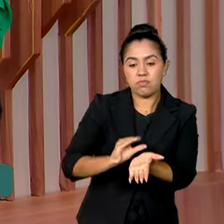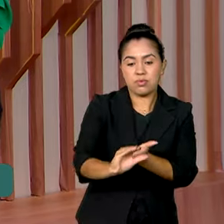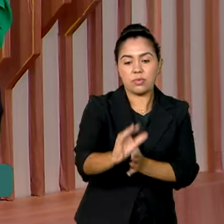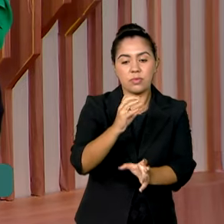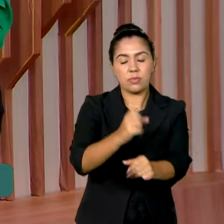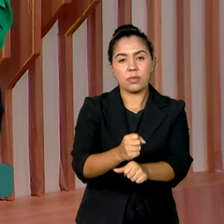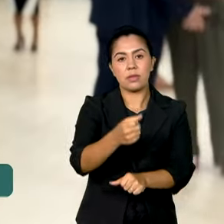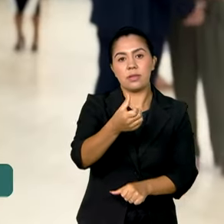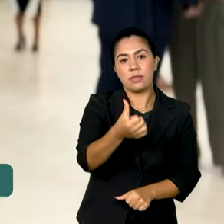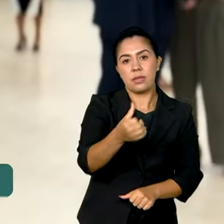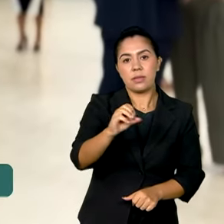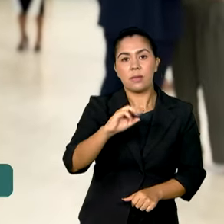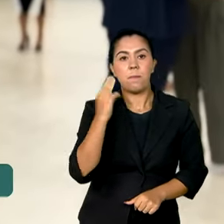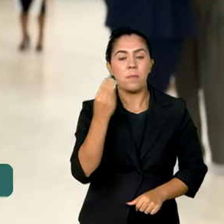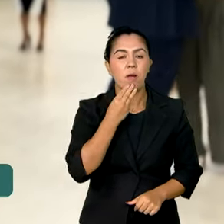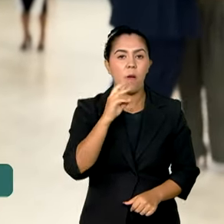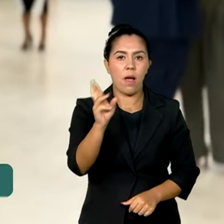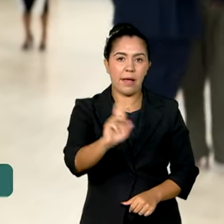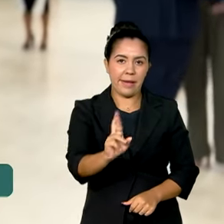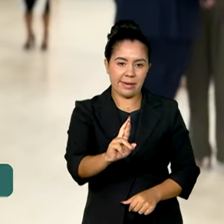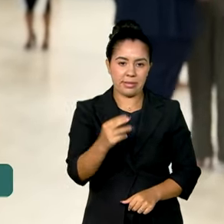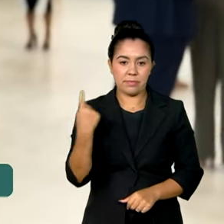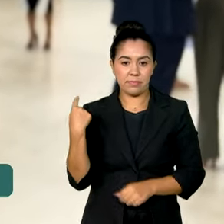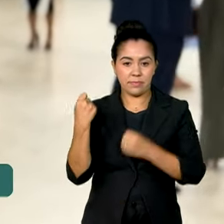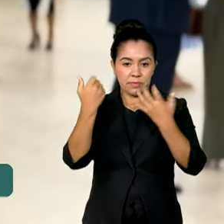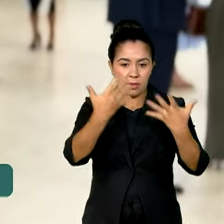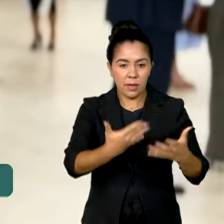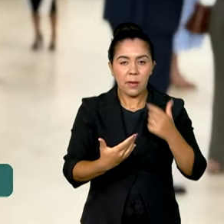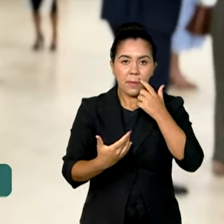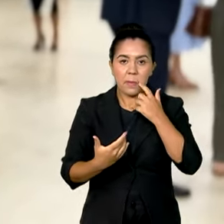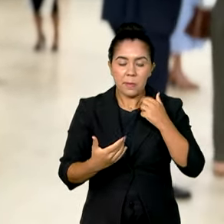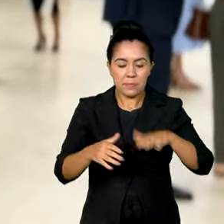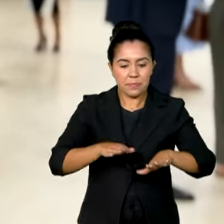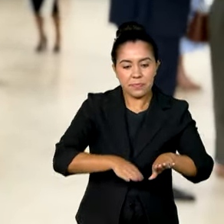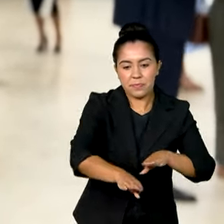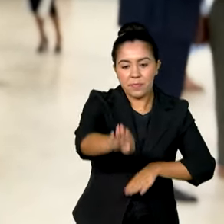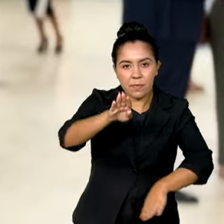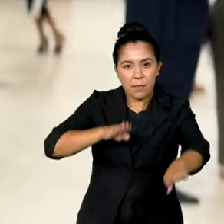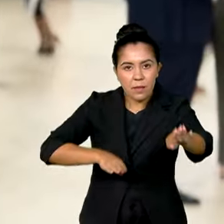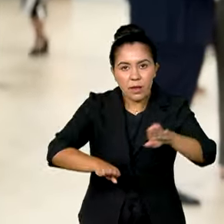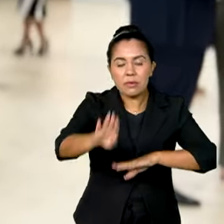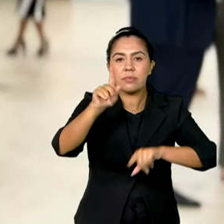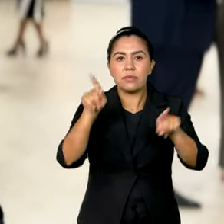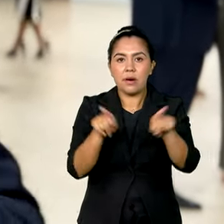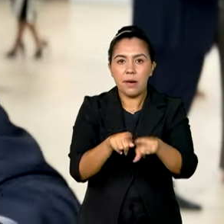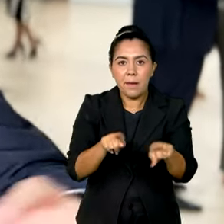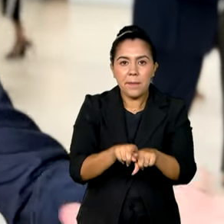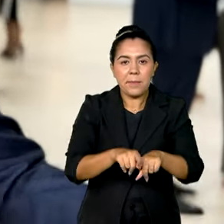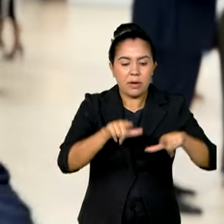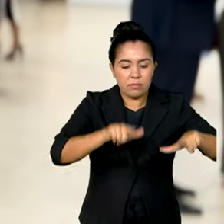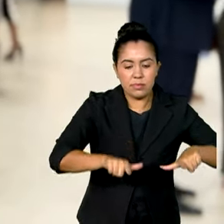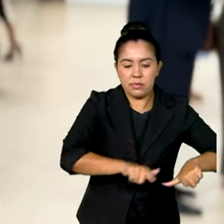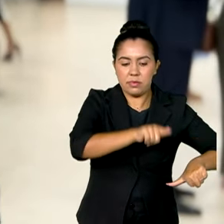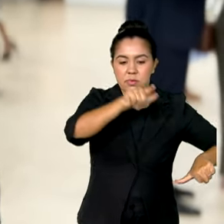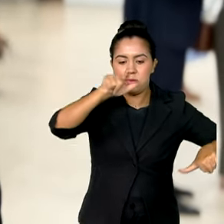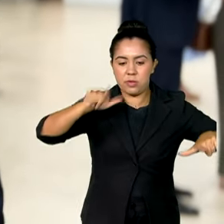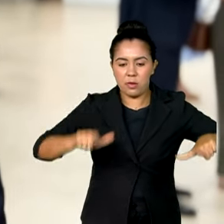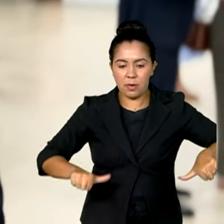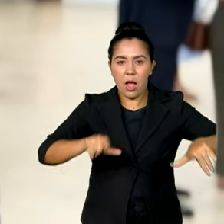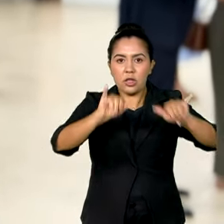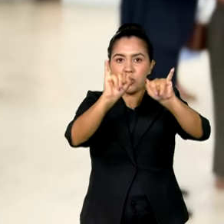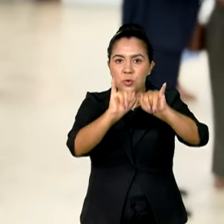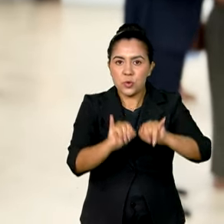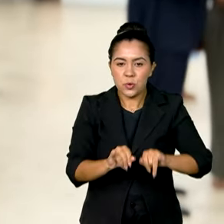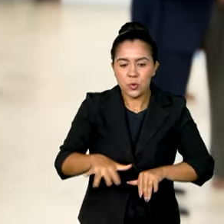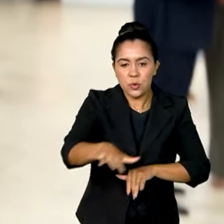de reais. Ampliação da pista, taxway, ampliação do terminal, melhoria na infraestrutura